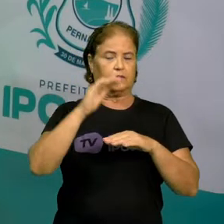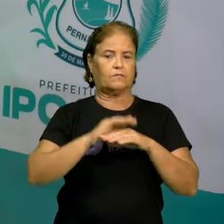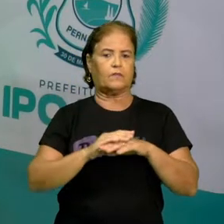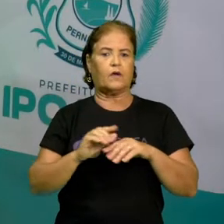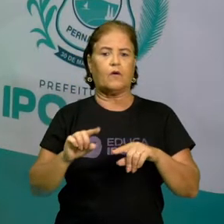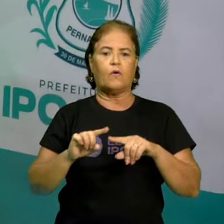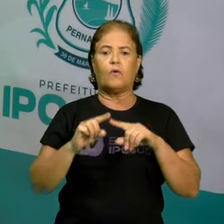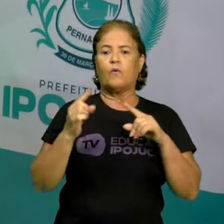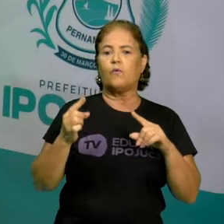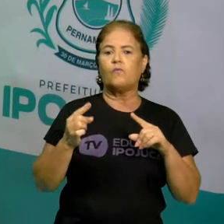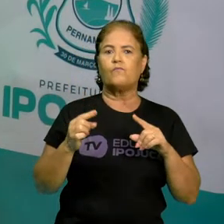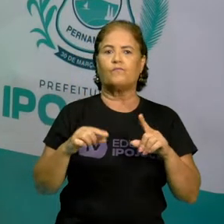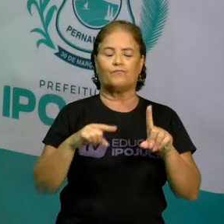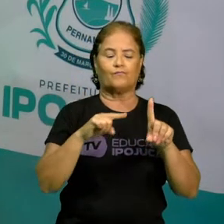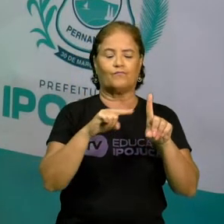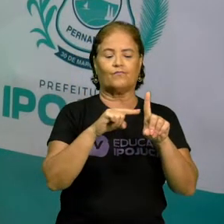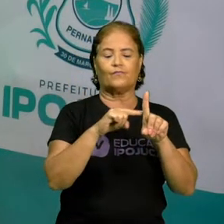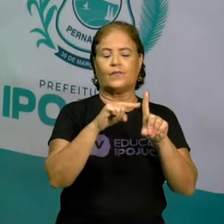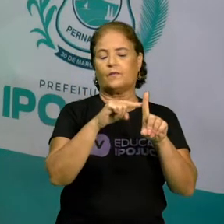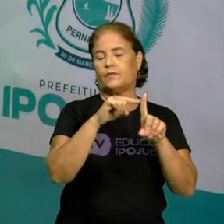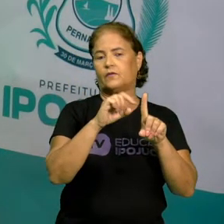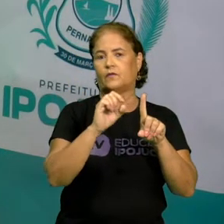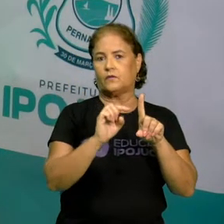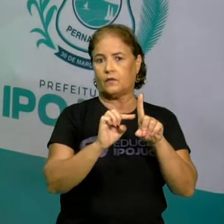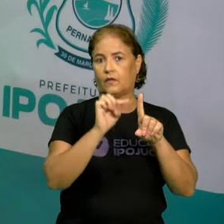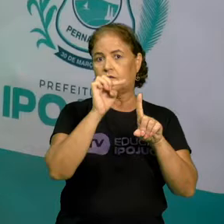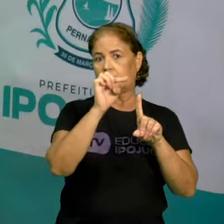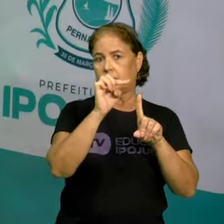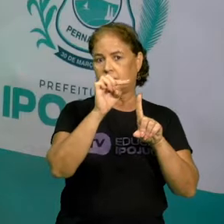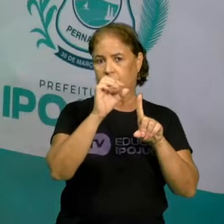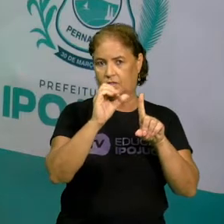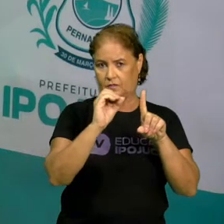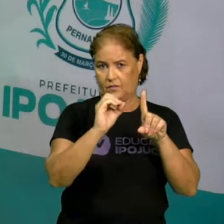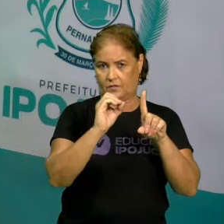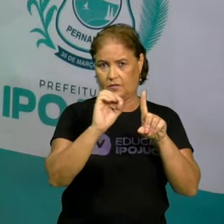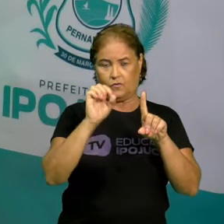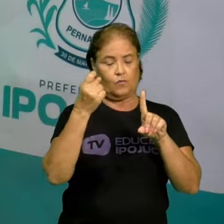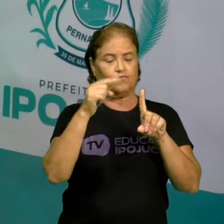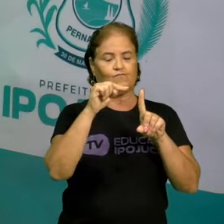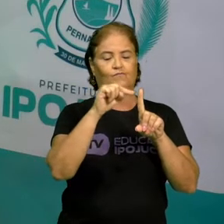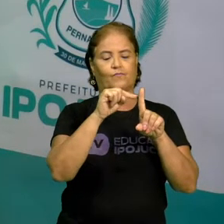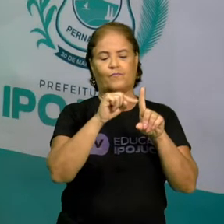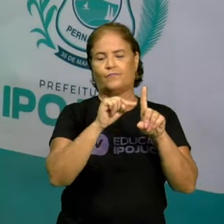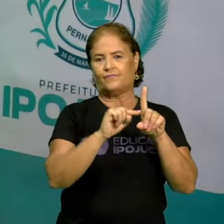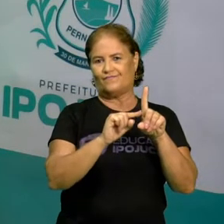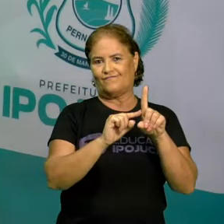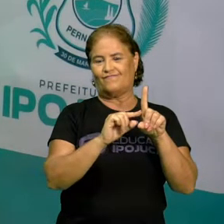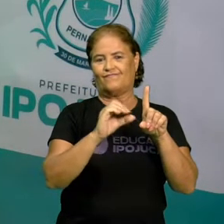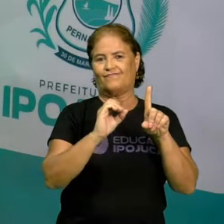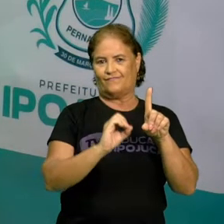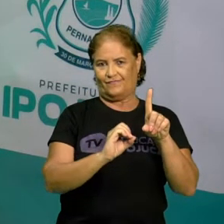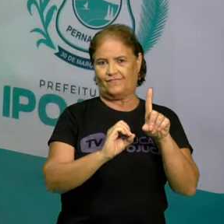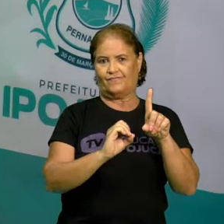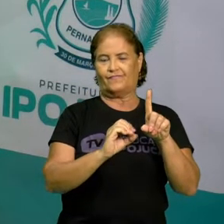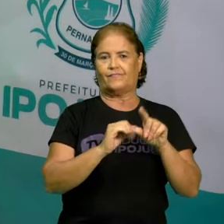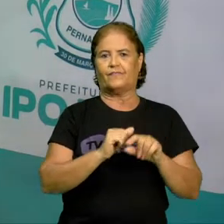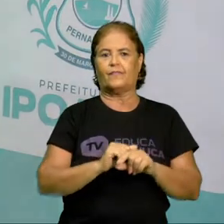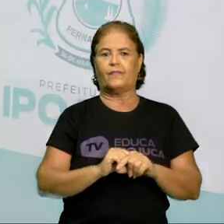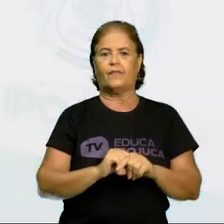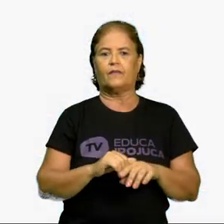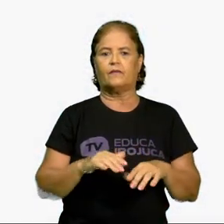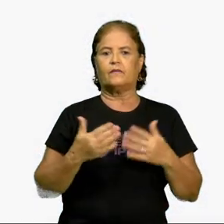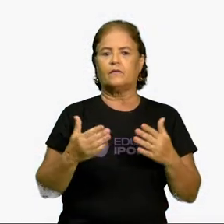de zero, ou abaixo de zero. Olha aí. E em forma de